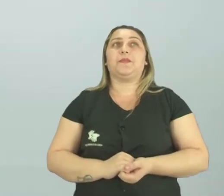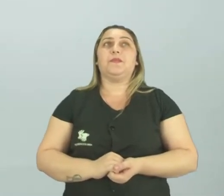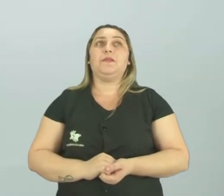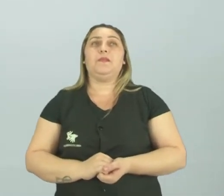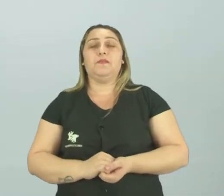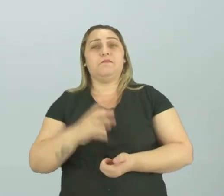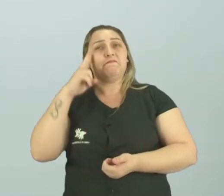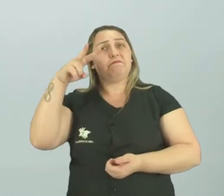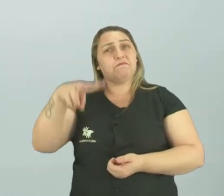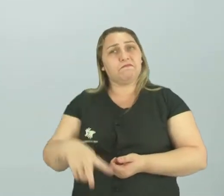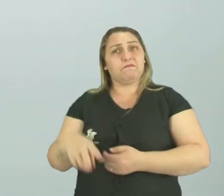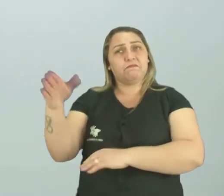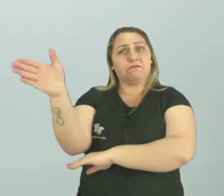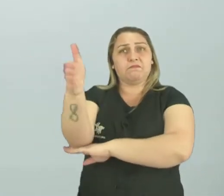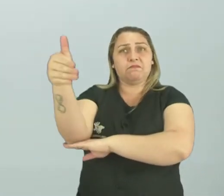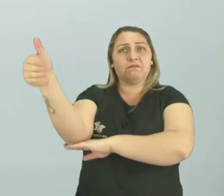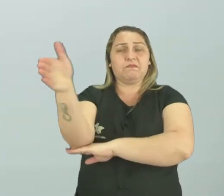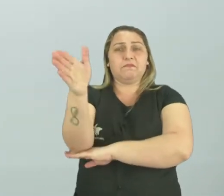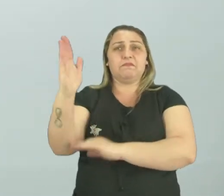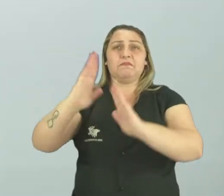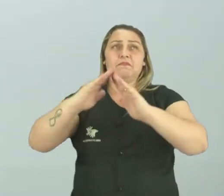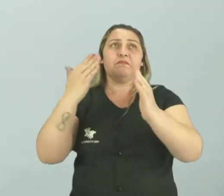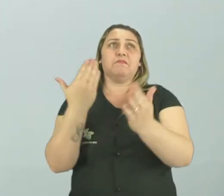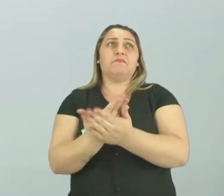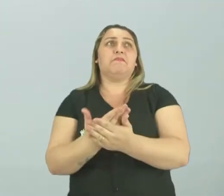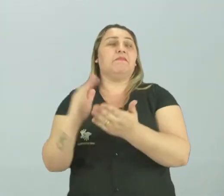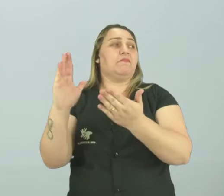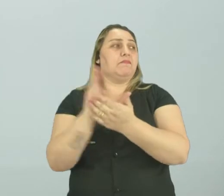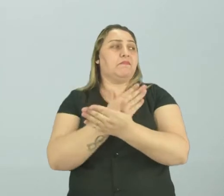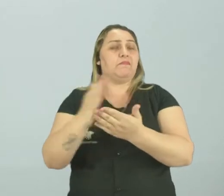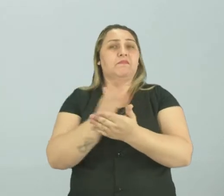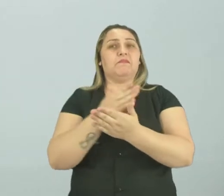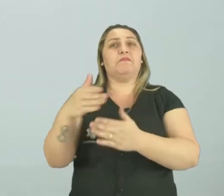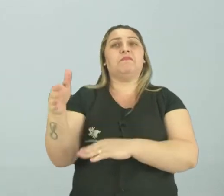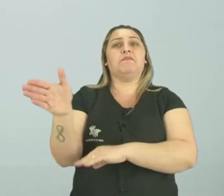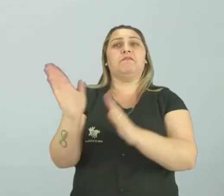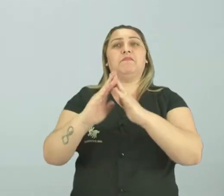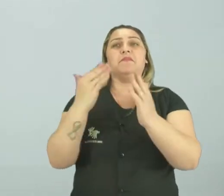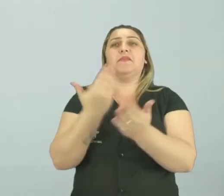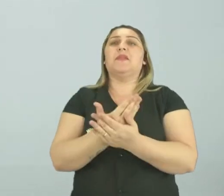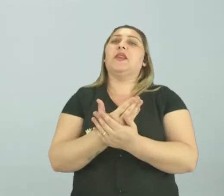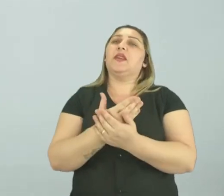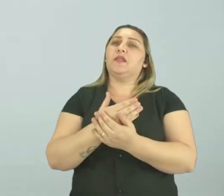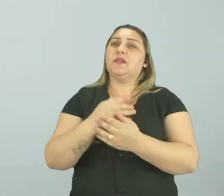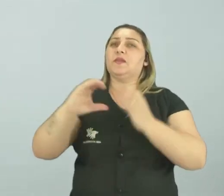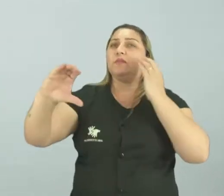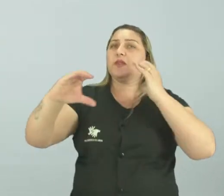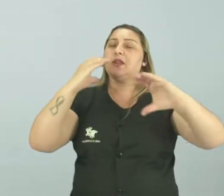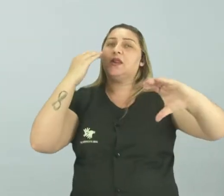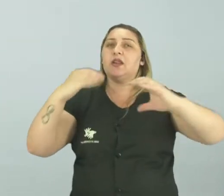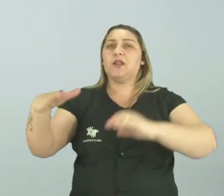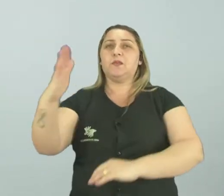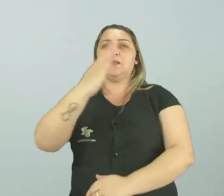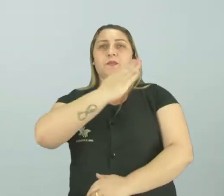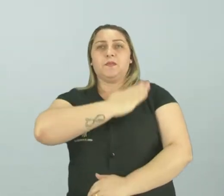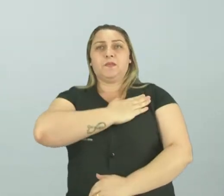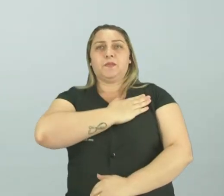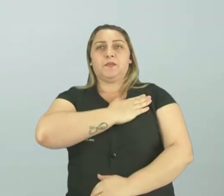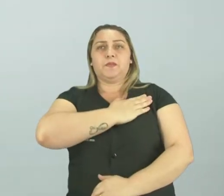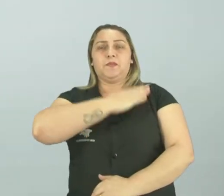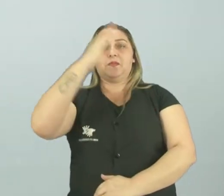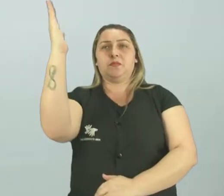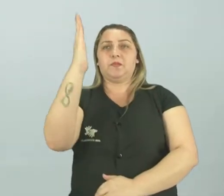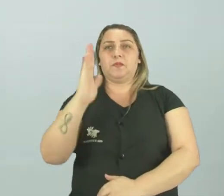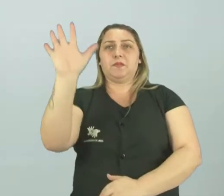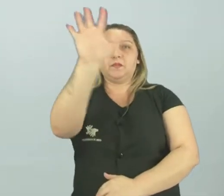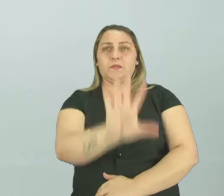você olha a bandeira, né? Quando você é na escola, em algumas escolas, né? Eu creio que a grande maioria cantam o hino brasileiro, o hino